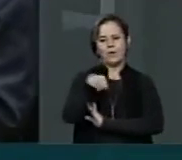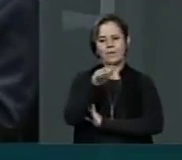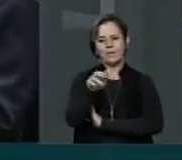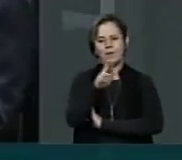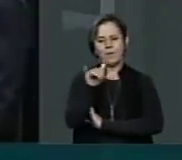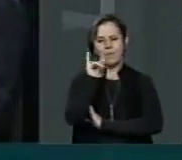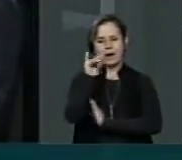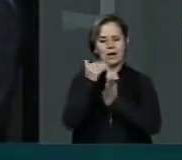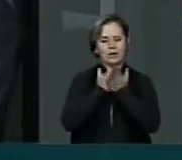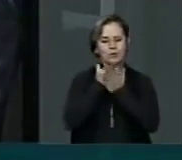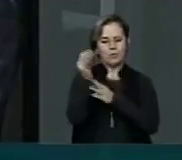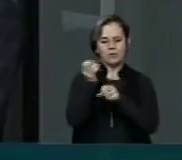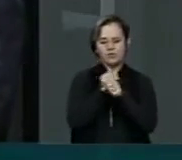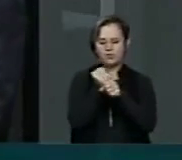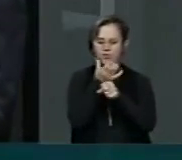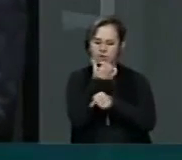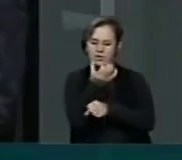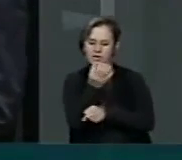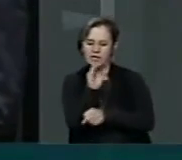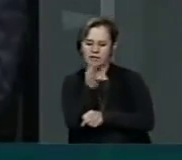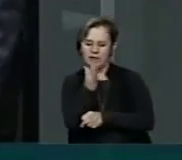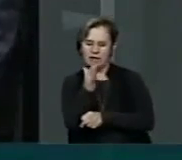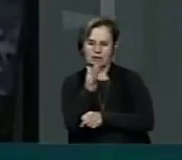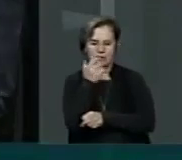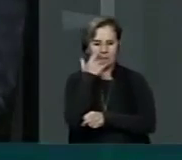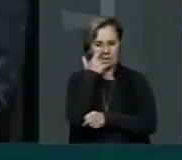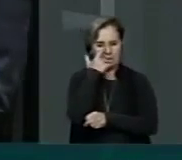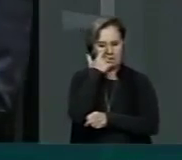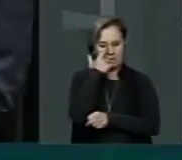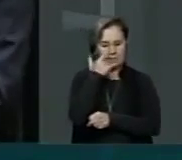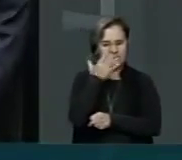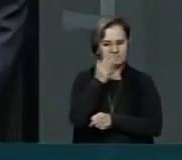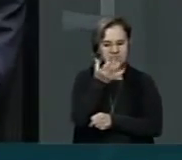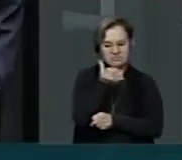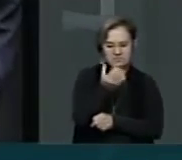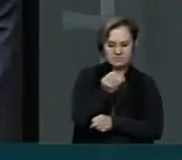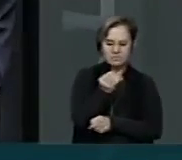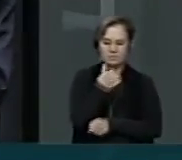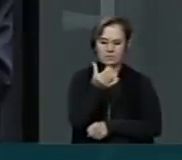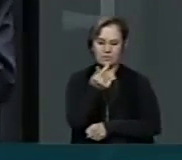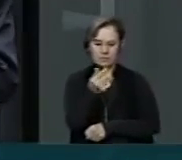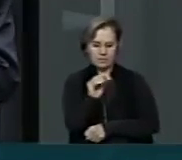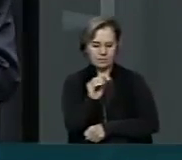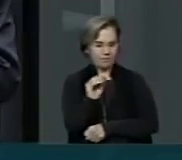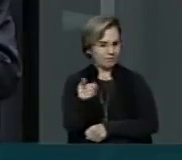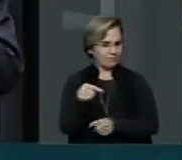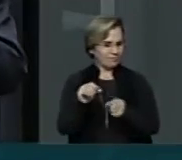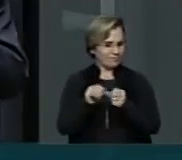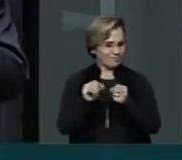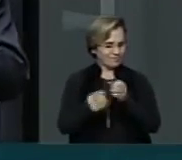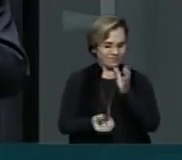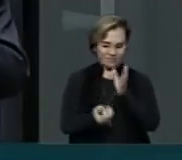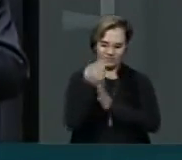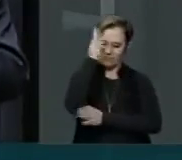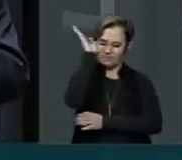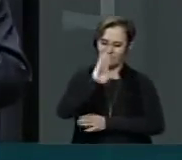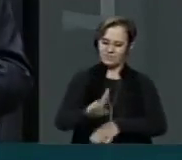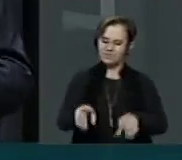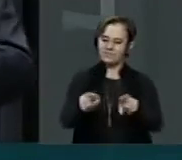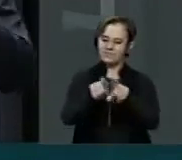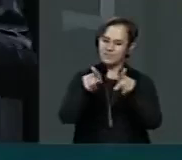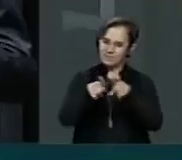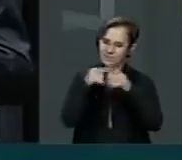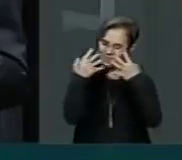isso começou lá nos anos 60, na década 70. E isso fez com que o Brasil também